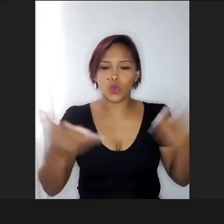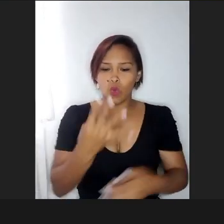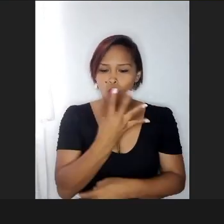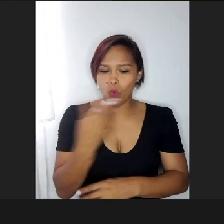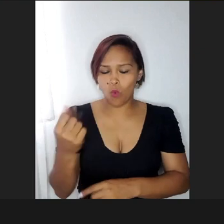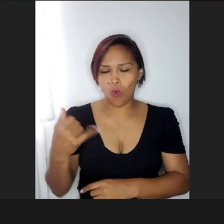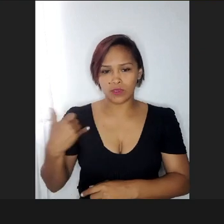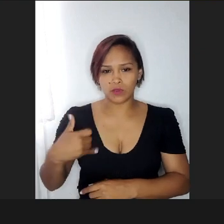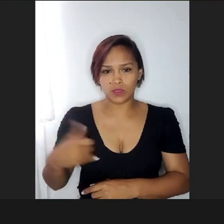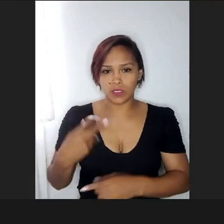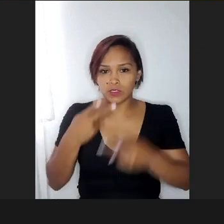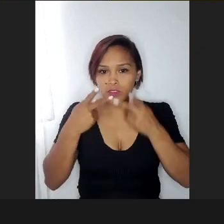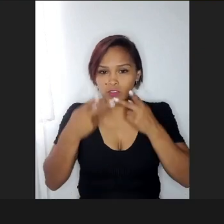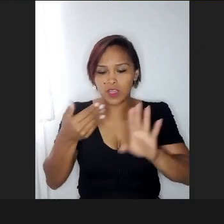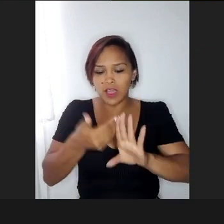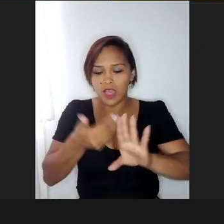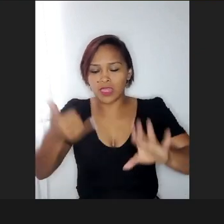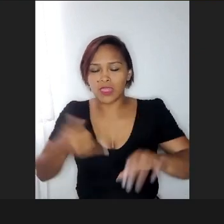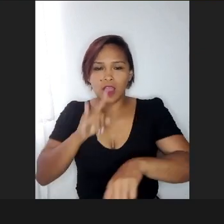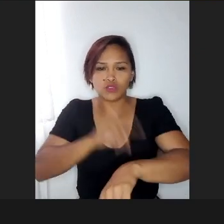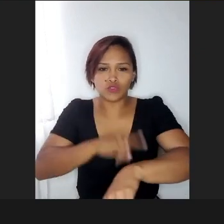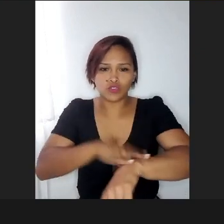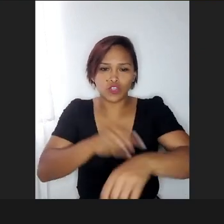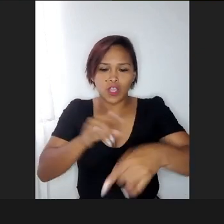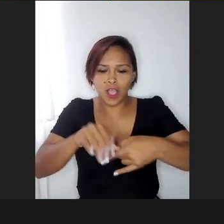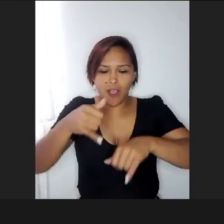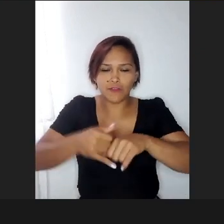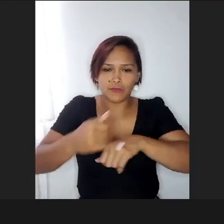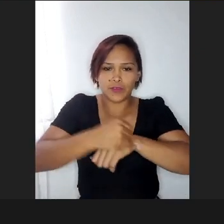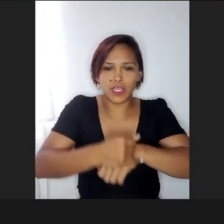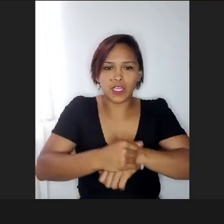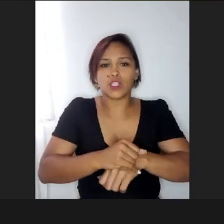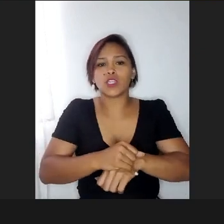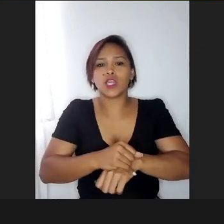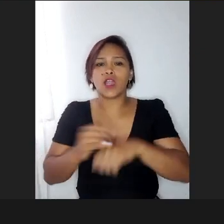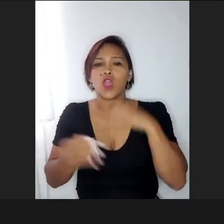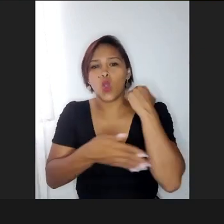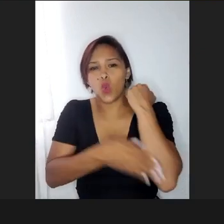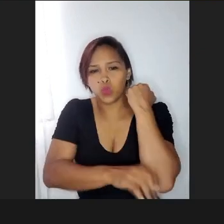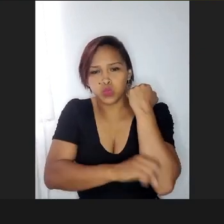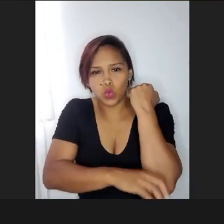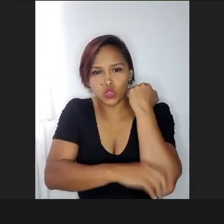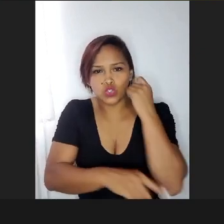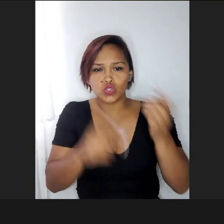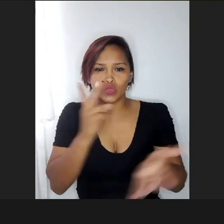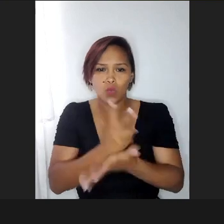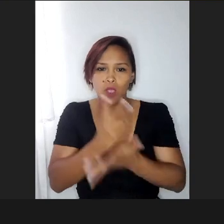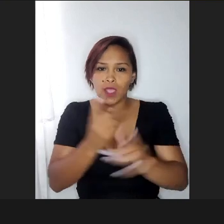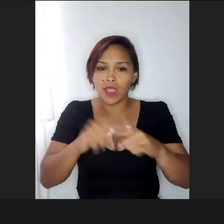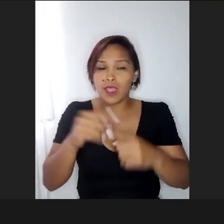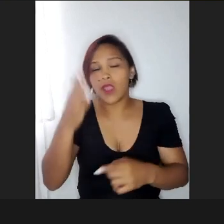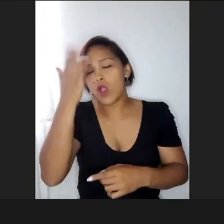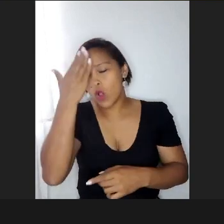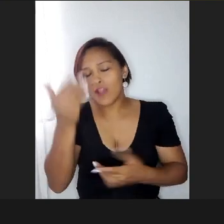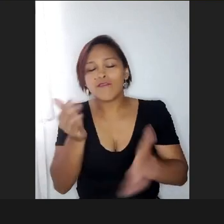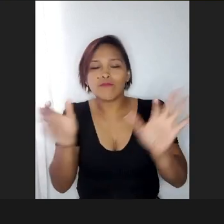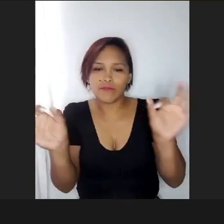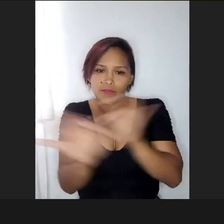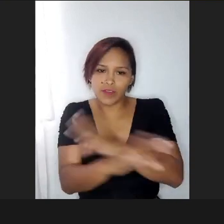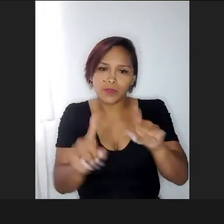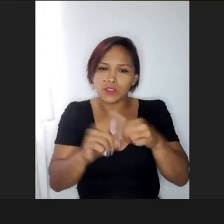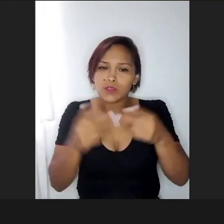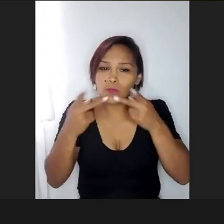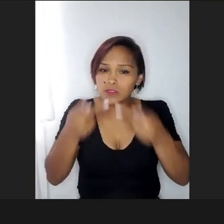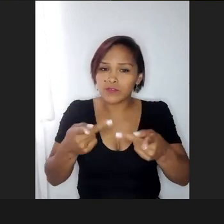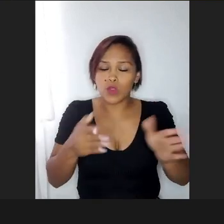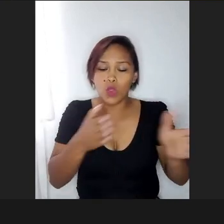desfraldando do xixi, mas faz cocô na fralda, apenas o cocô, eu sei que isso um dia vai passar, como você disse, é o